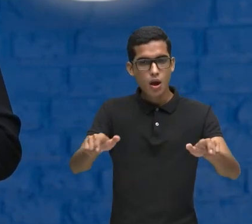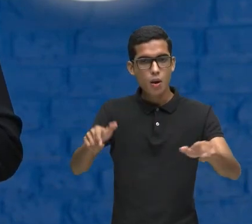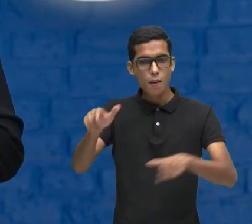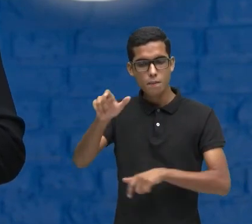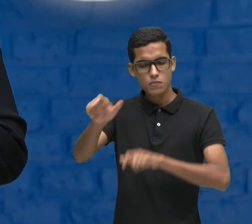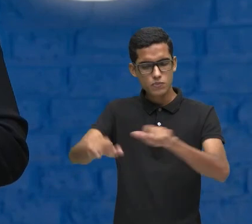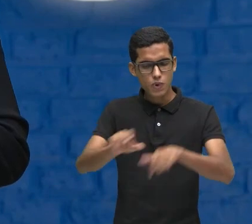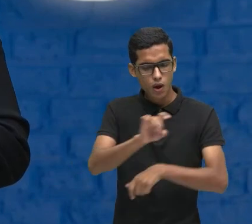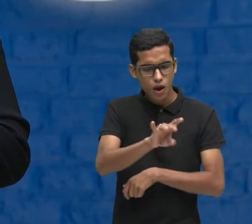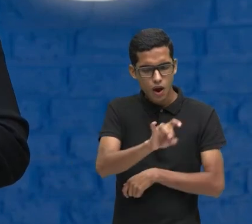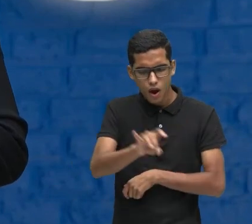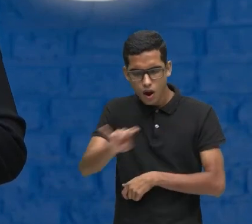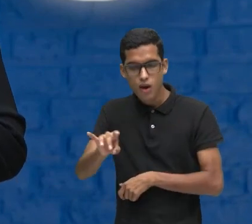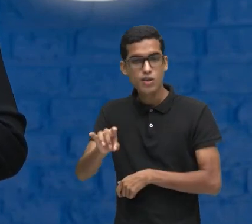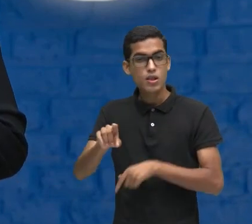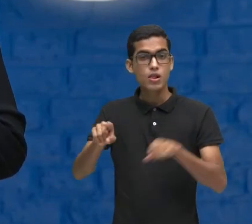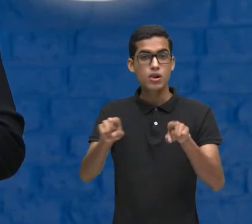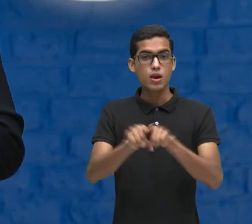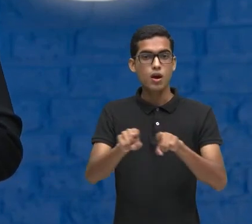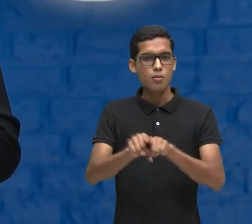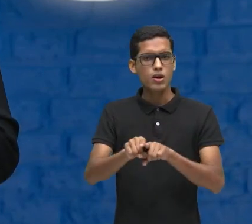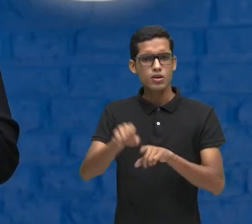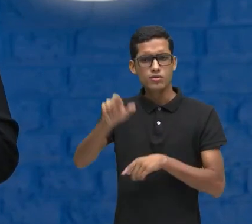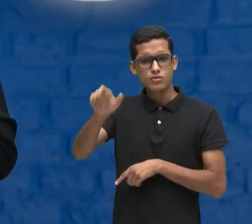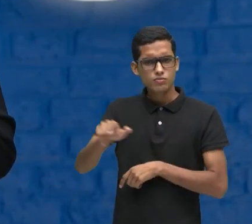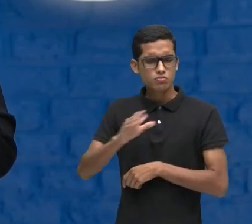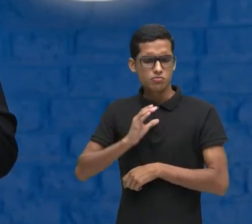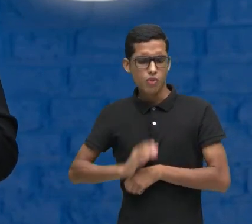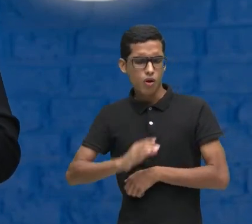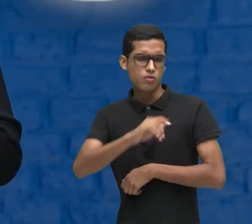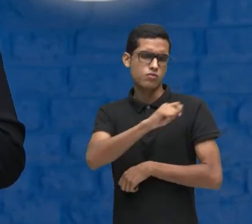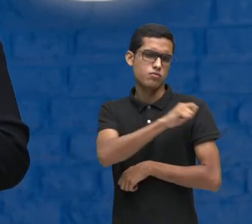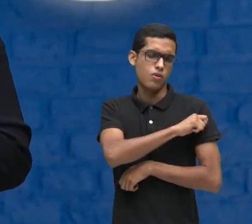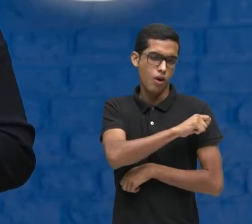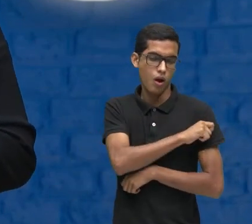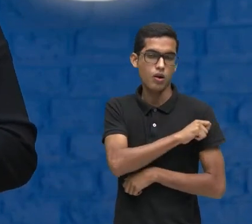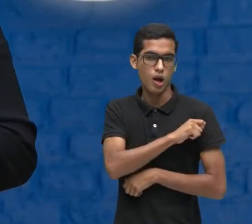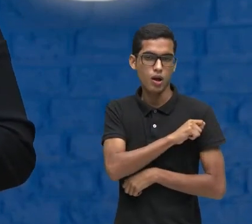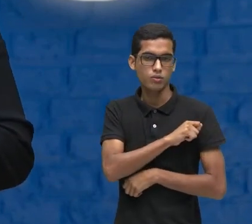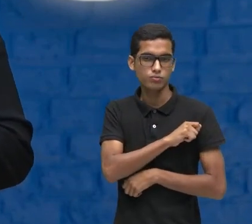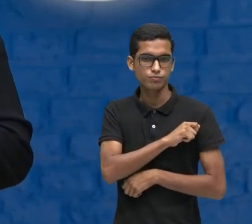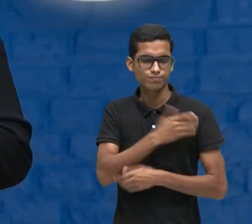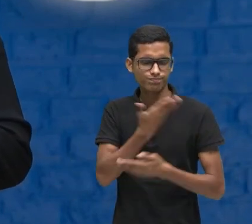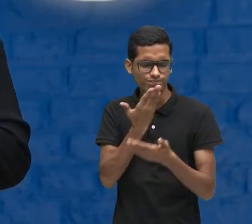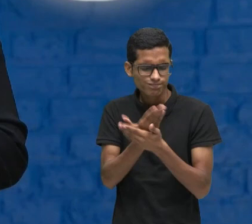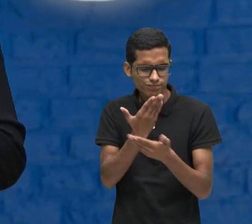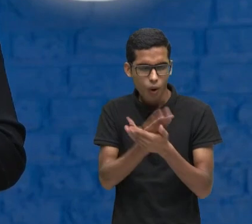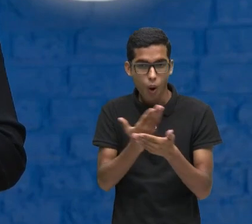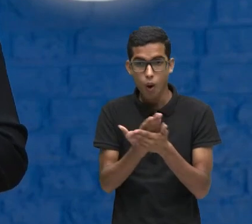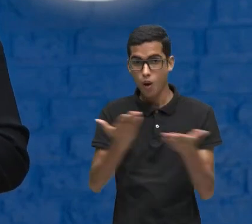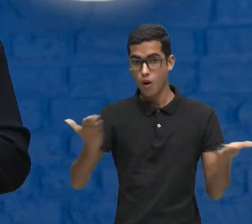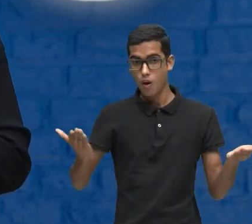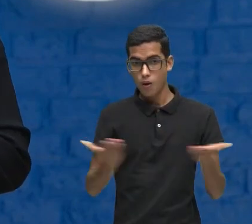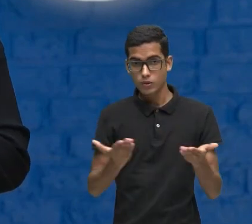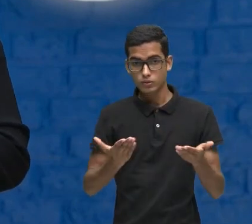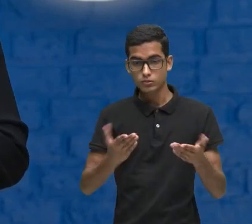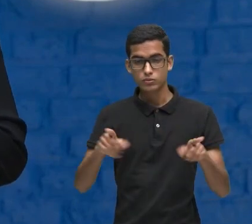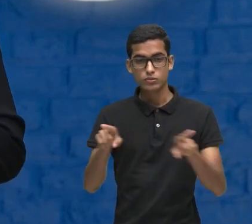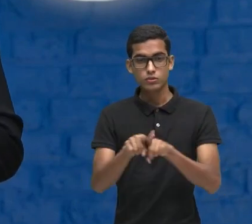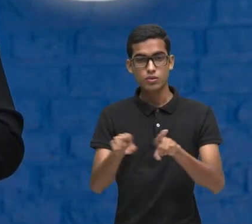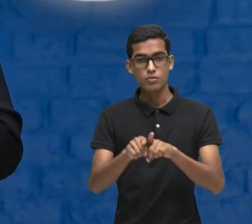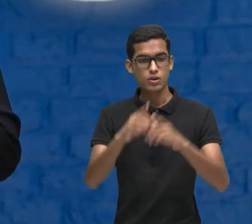Desse aluno Estudante Empoderado de